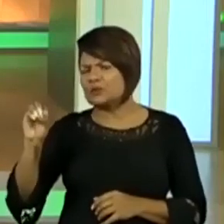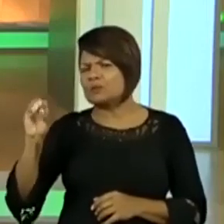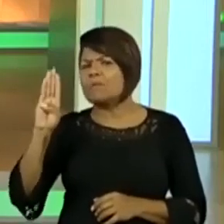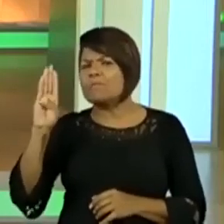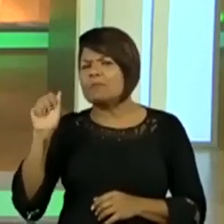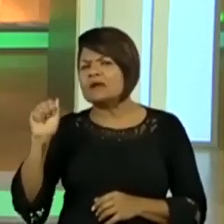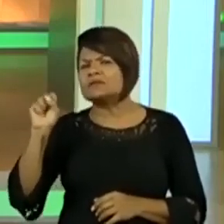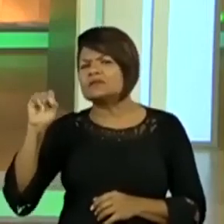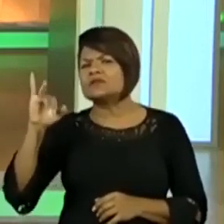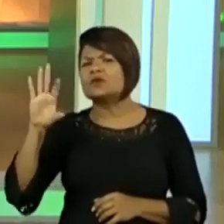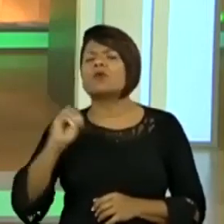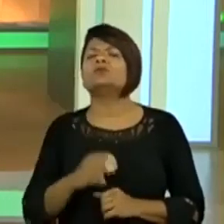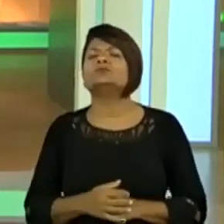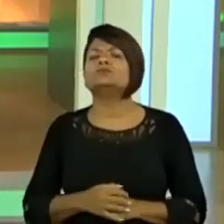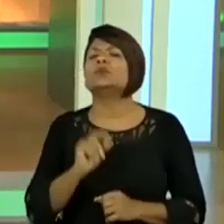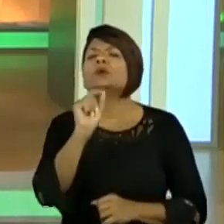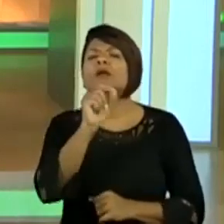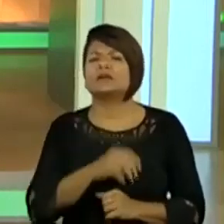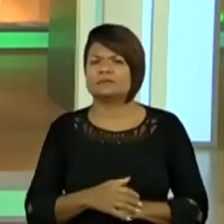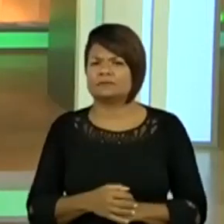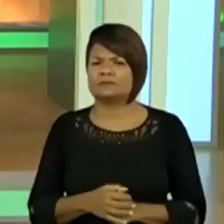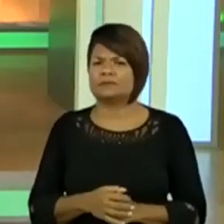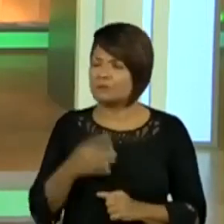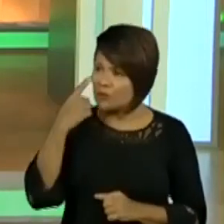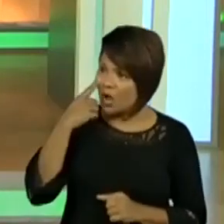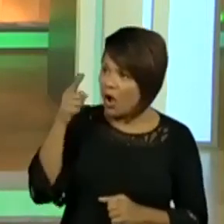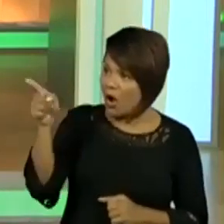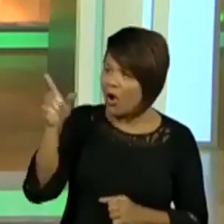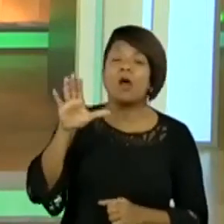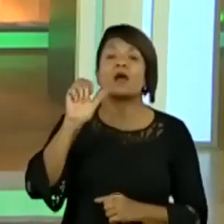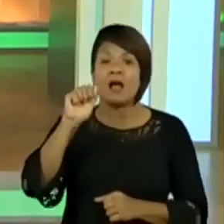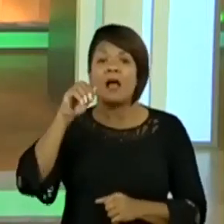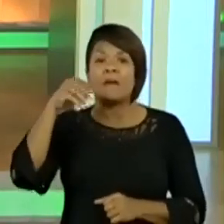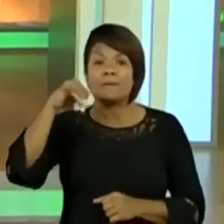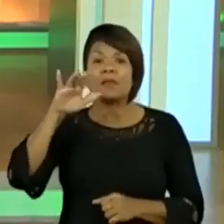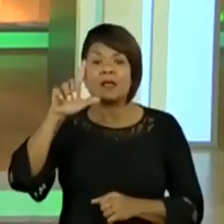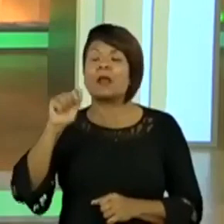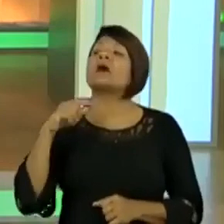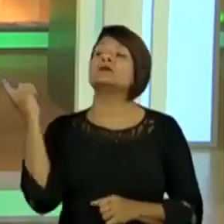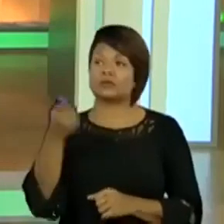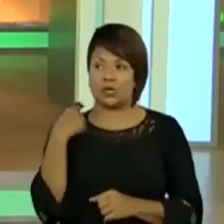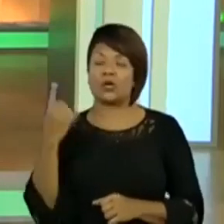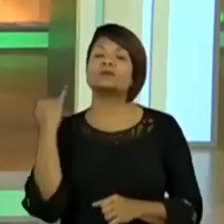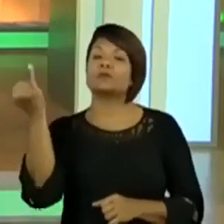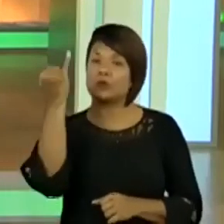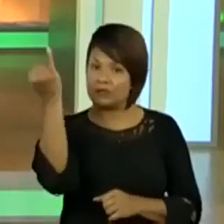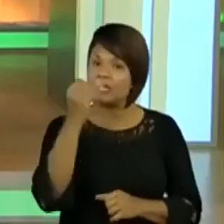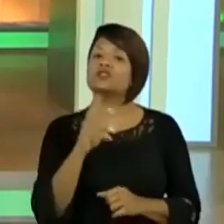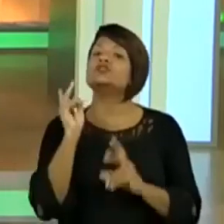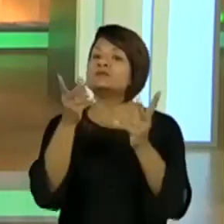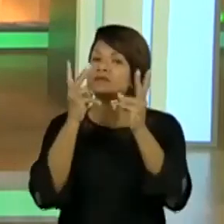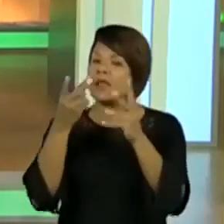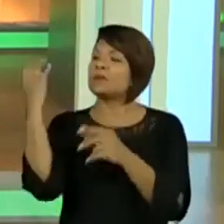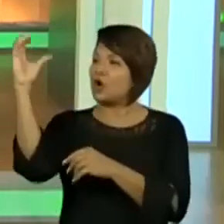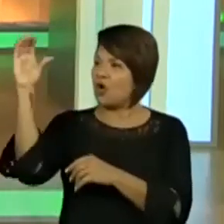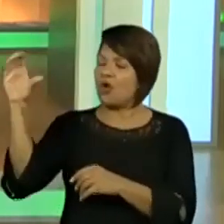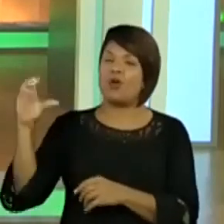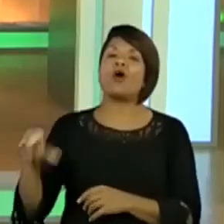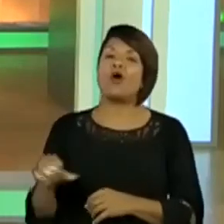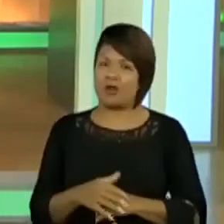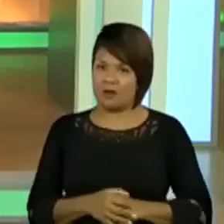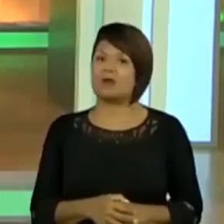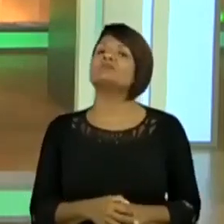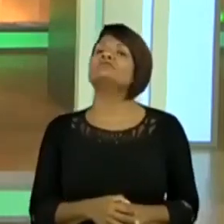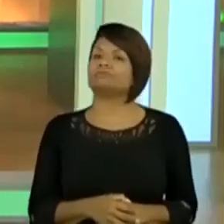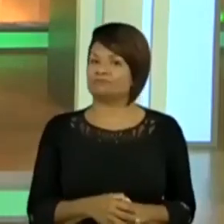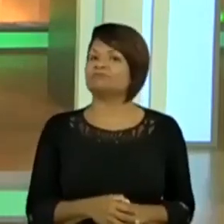bola. Isso, ó, eu sempre gosto. Isso mesmo, Camila, nós somos importantes. Isso, a galera sempre coloca. E, aliás,